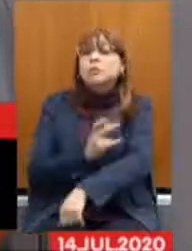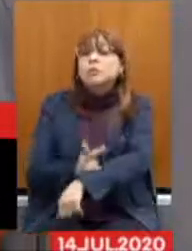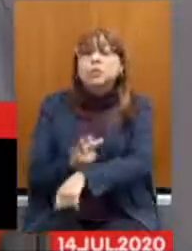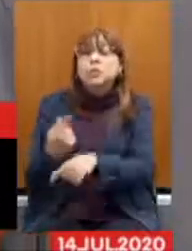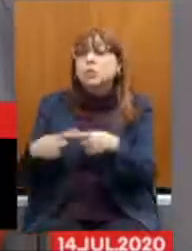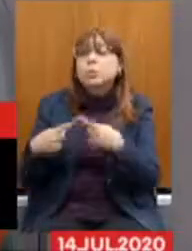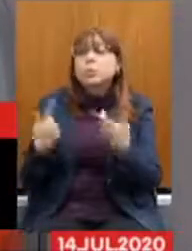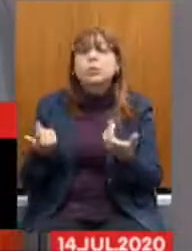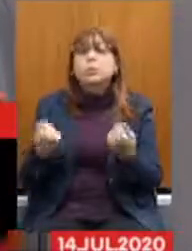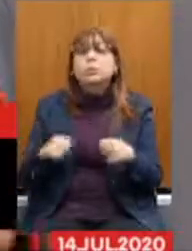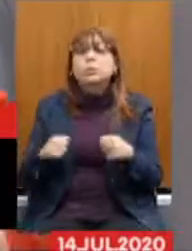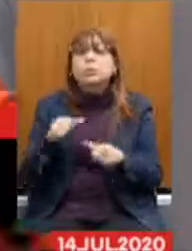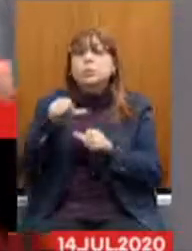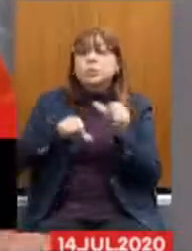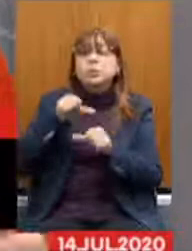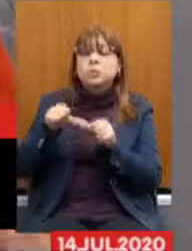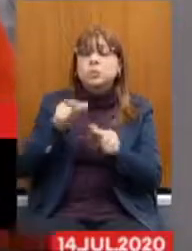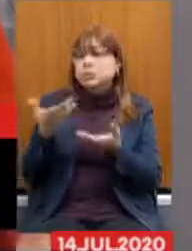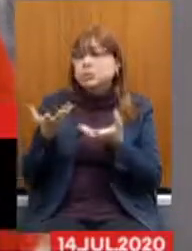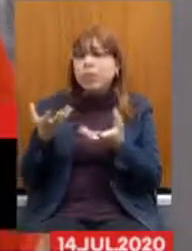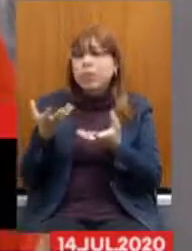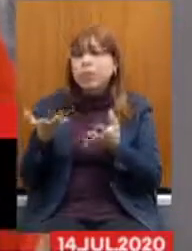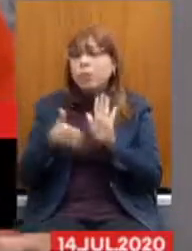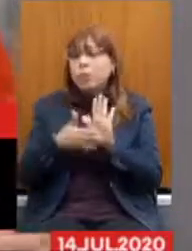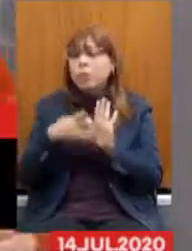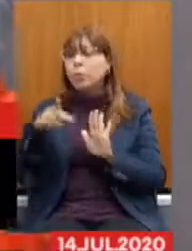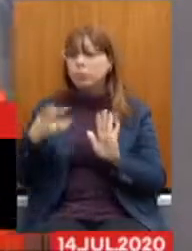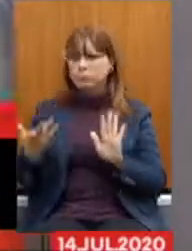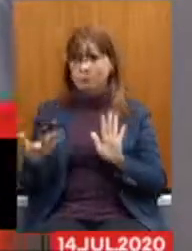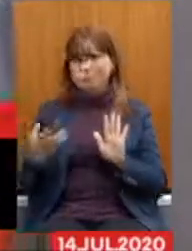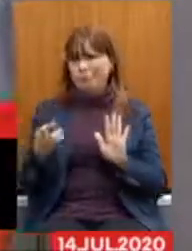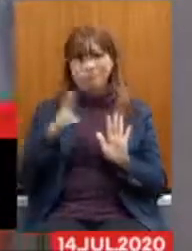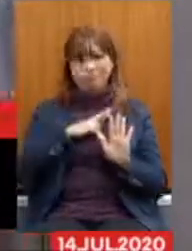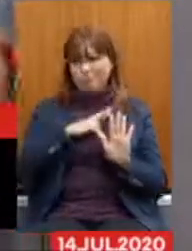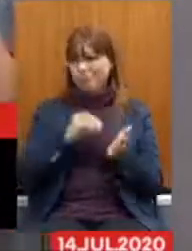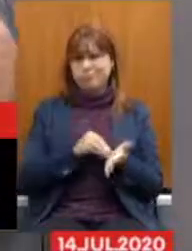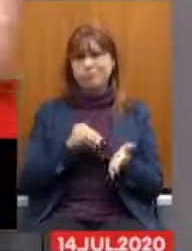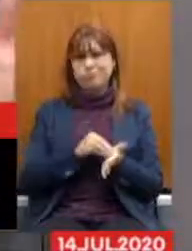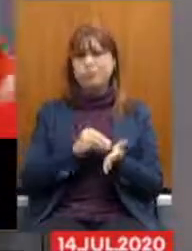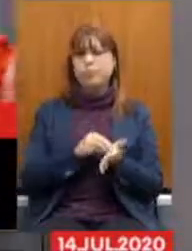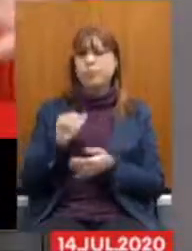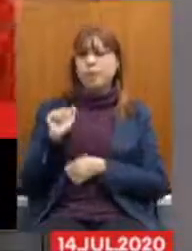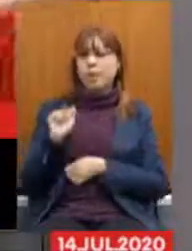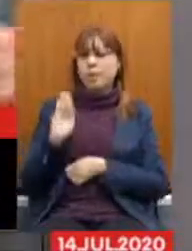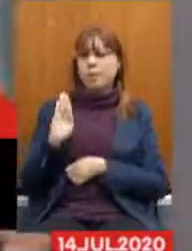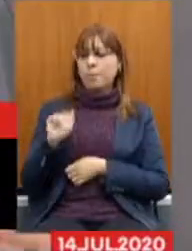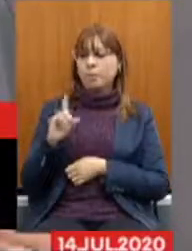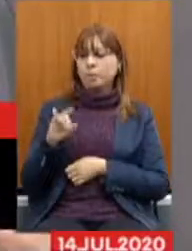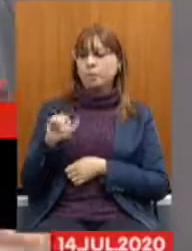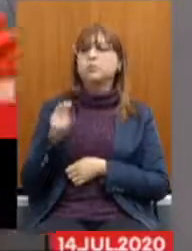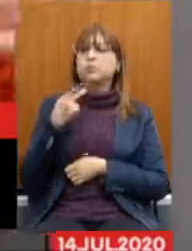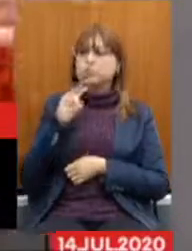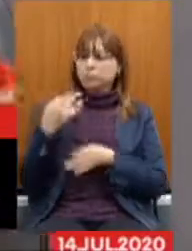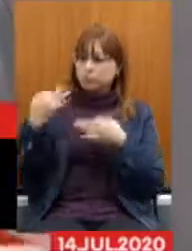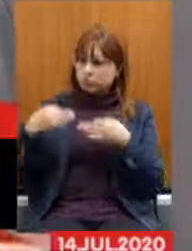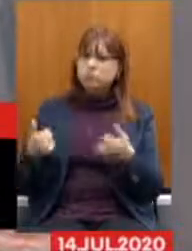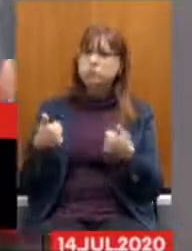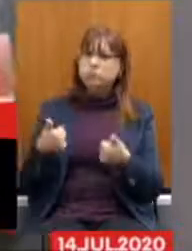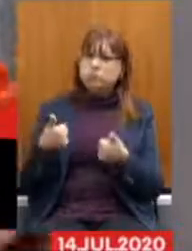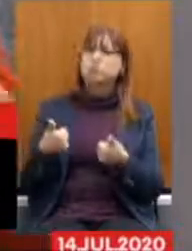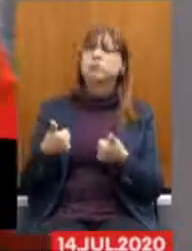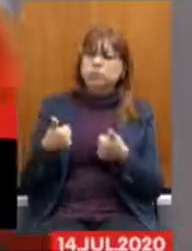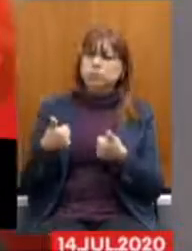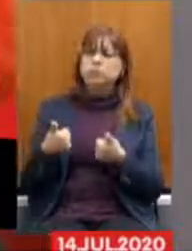justificar as mudanças que vocês querem propor? Não foram respondidas. E a Abadia trouxe excelente debate, conteúdo,